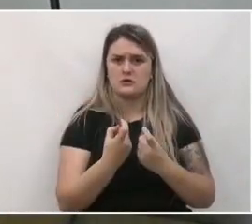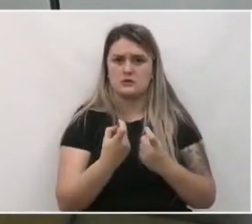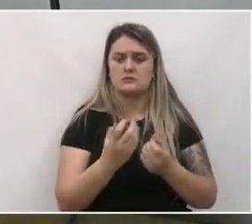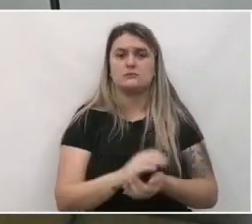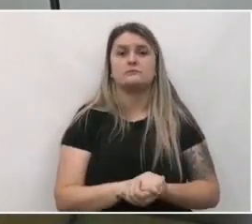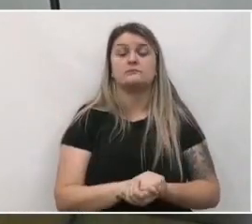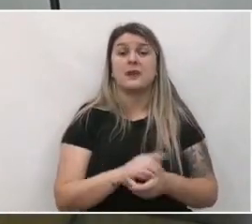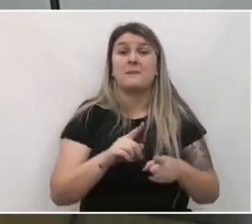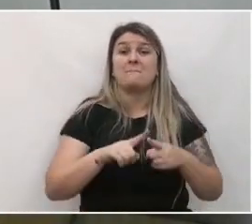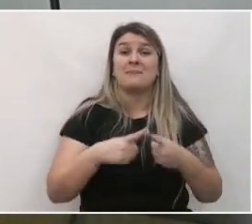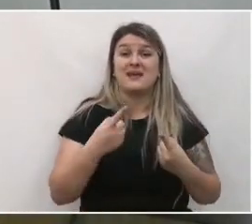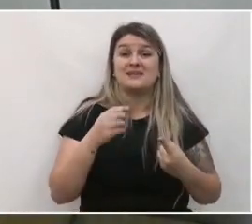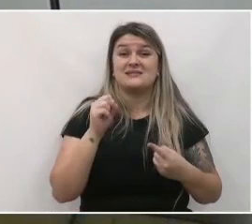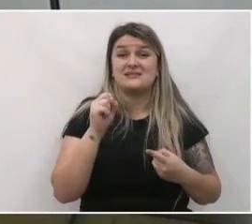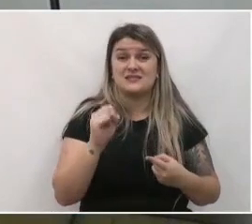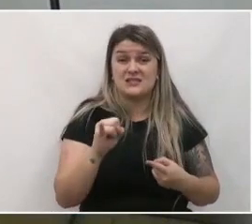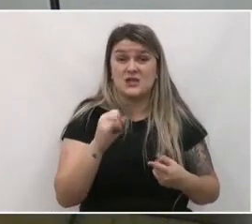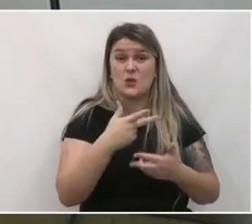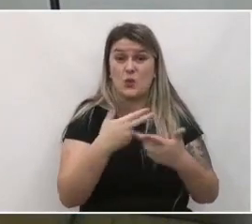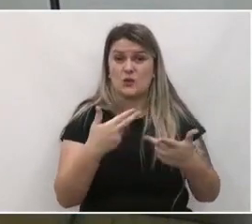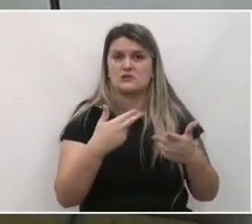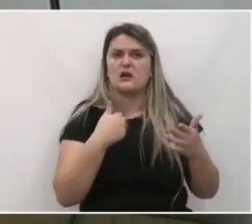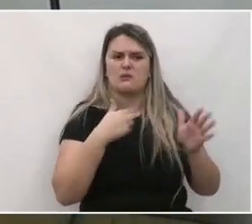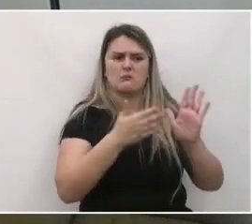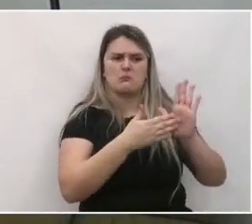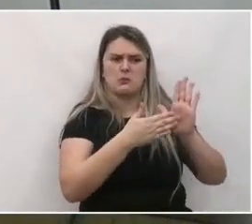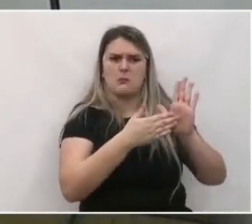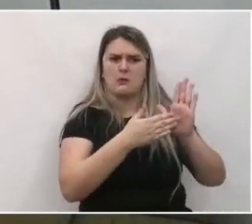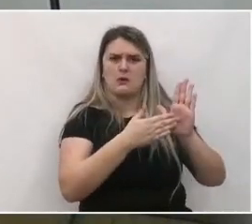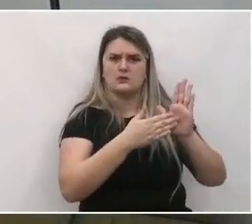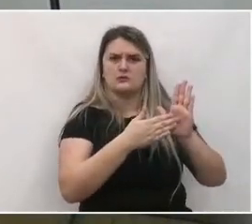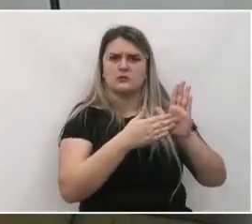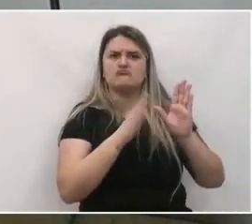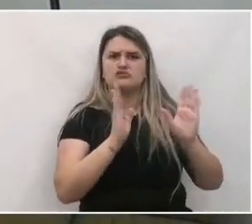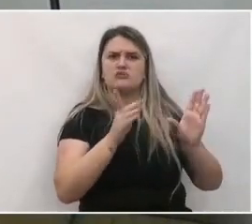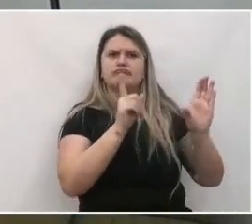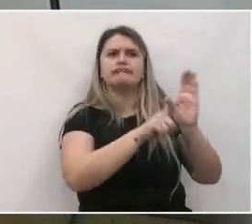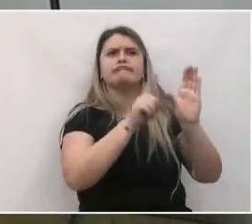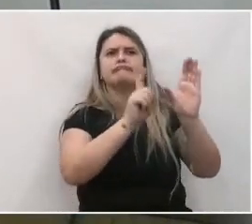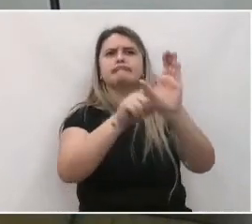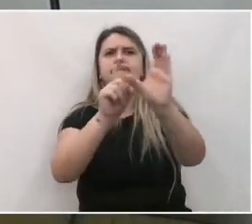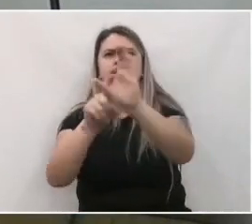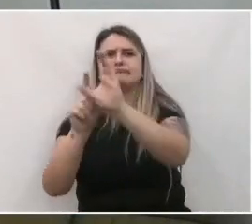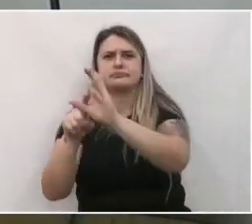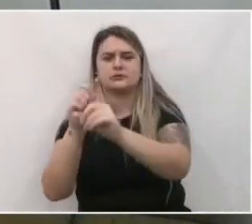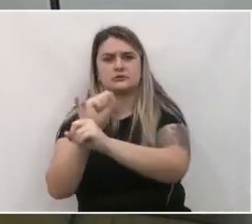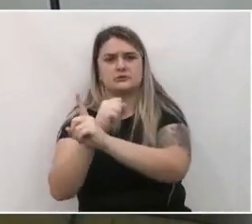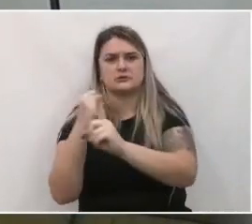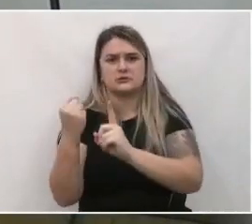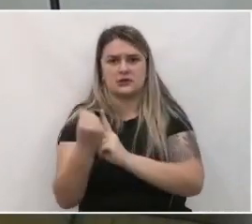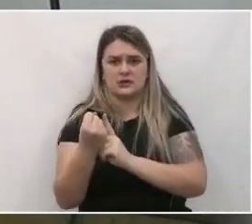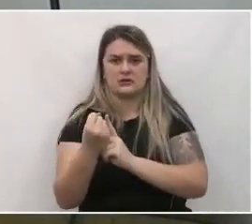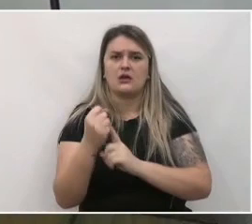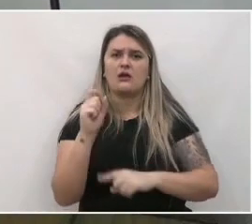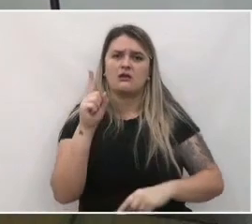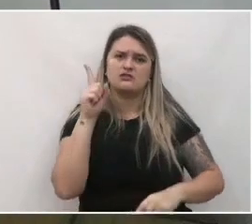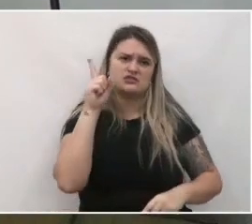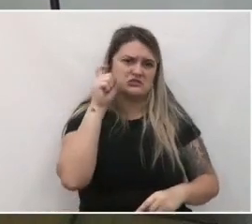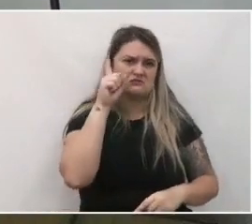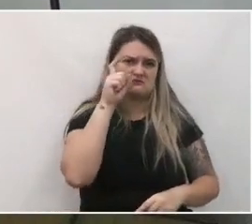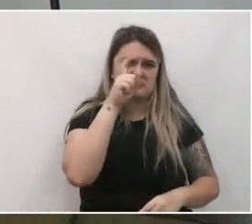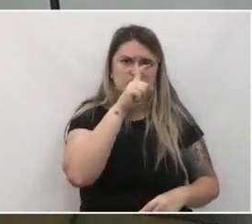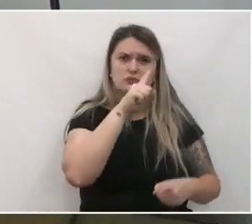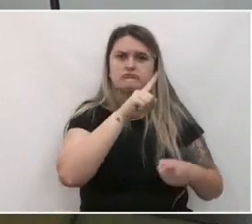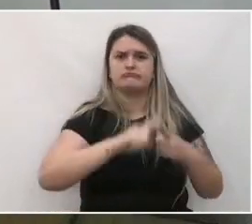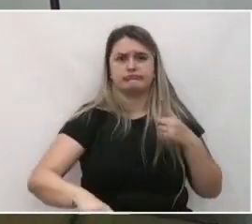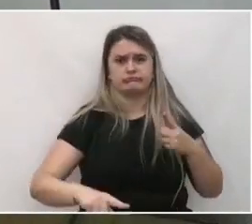mas se for algo que a gente propõe que já esteja pactuado entre todos os órgãos e com a sociedade é muito difícil que exista